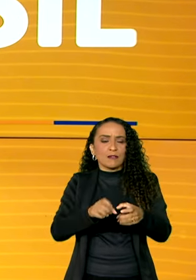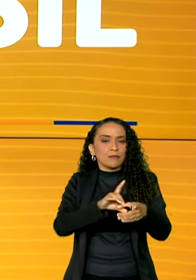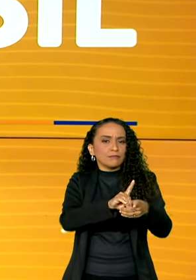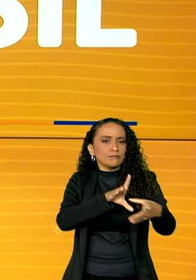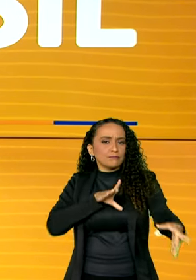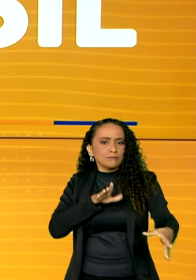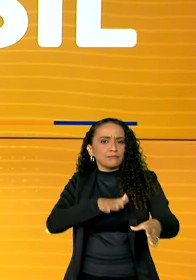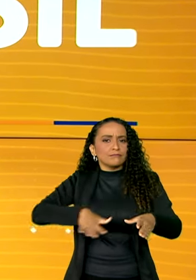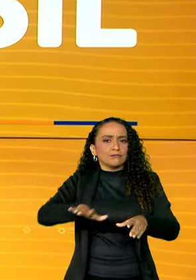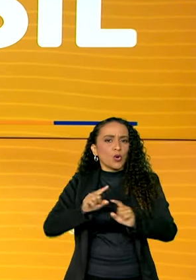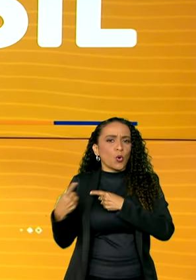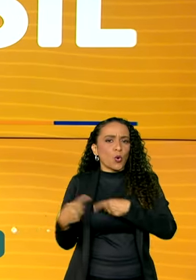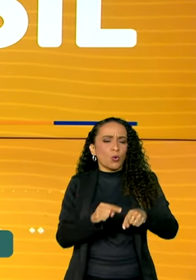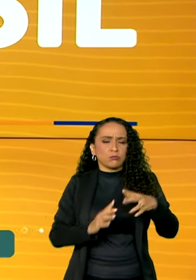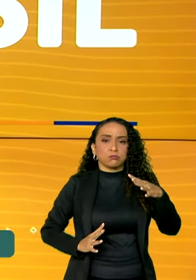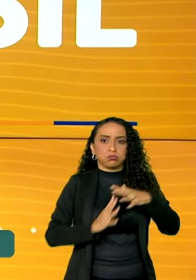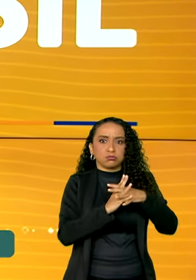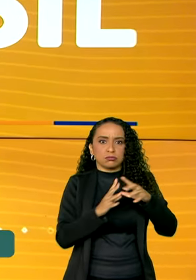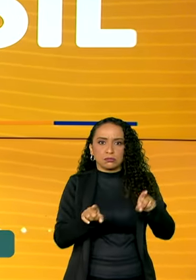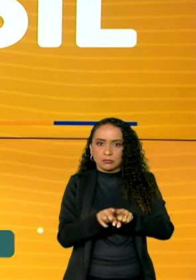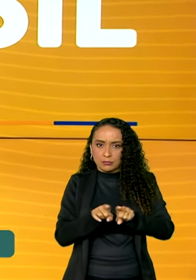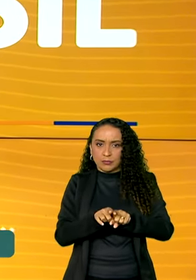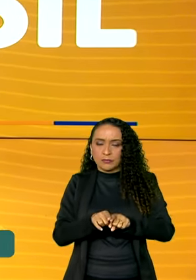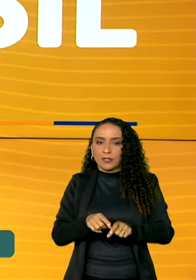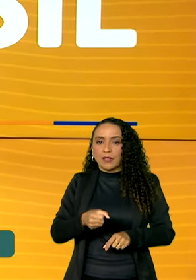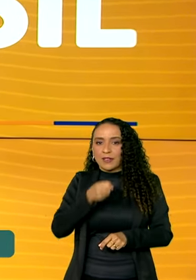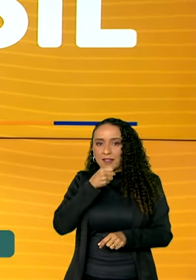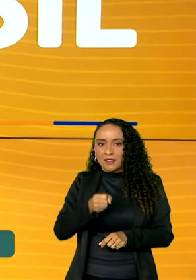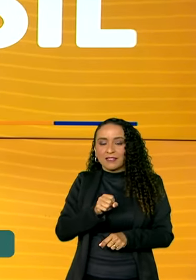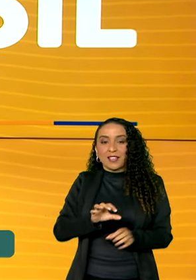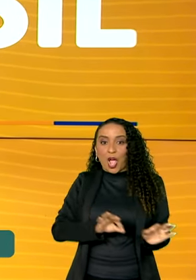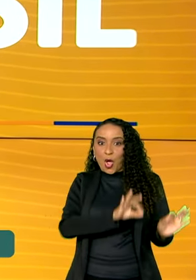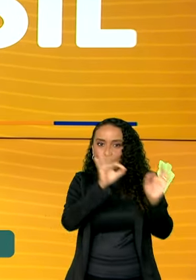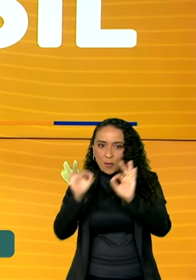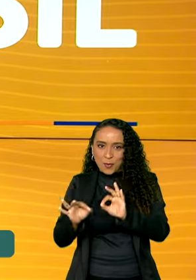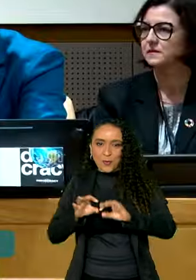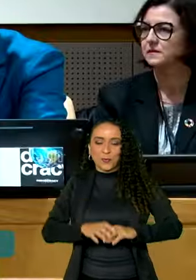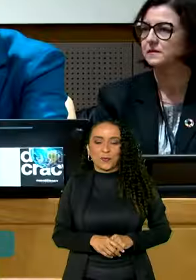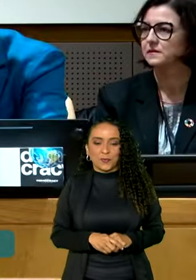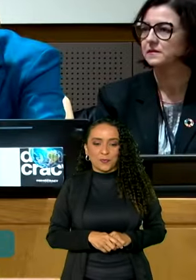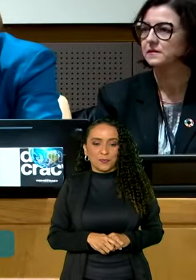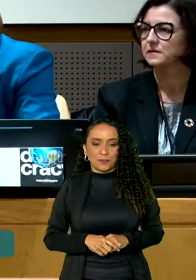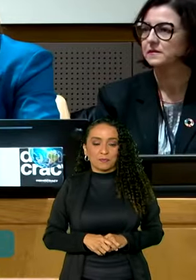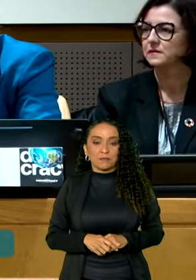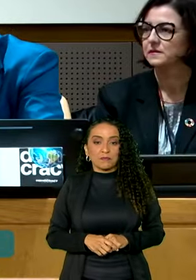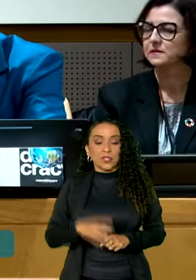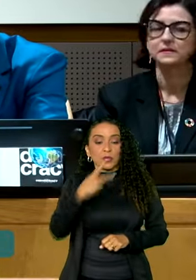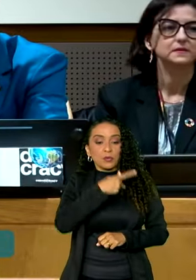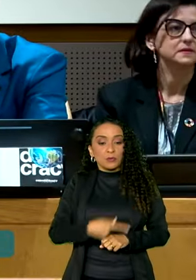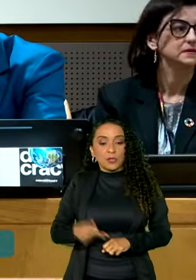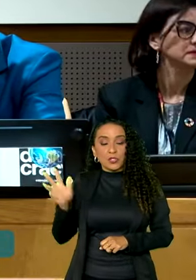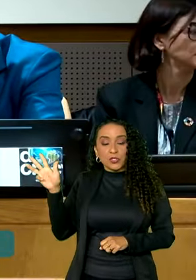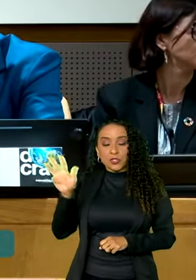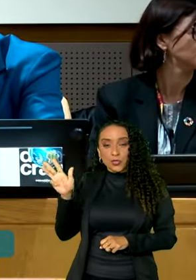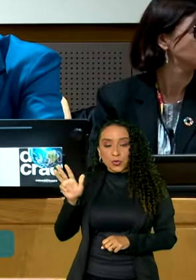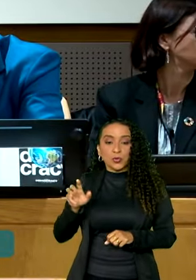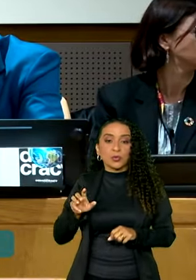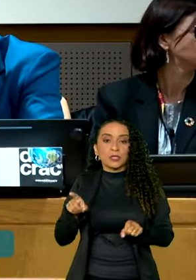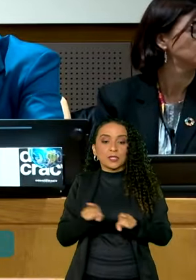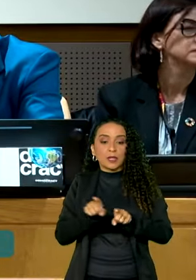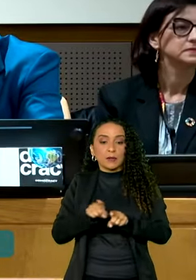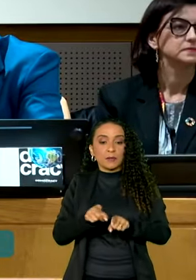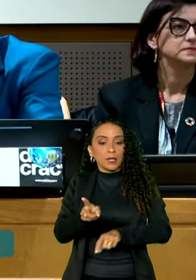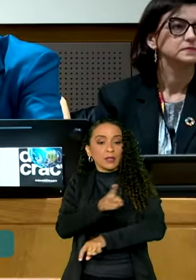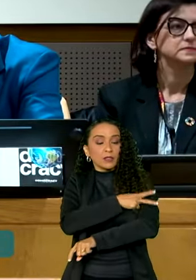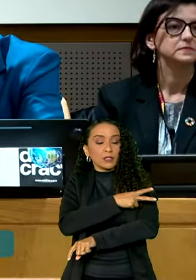democrático e combater o extremismo. Graciele acompanhou o encontro. O presidente Luiz Inácio Lula da Silva e o